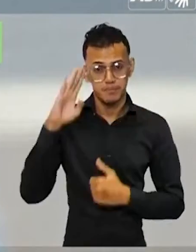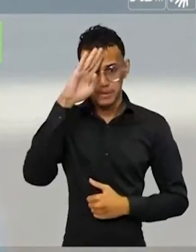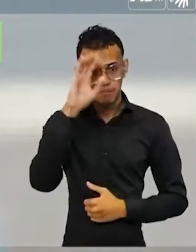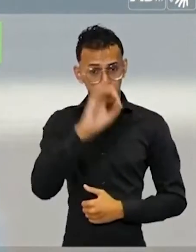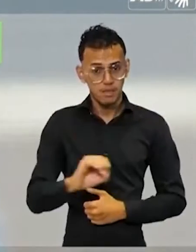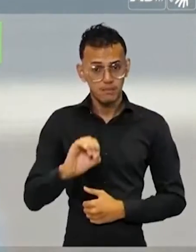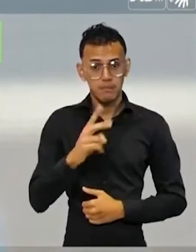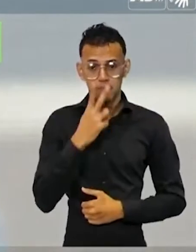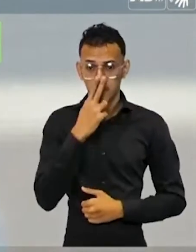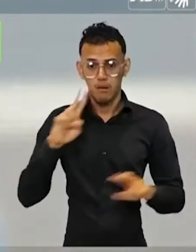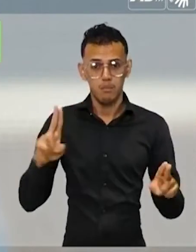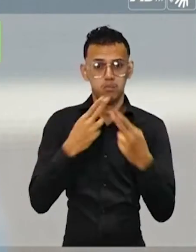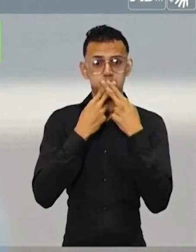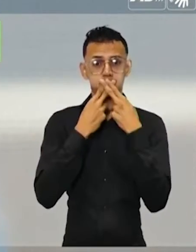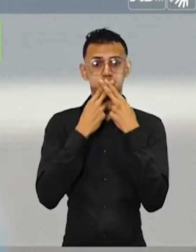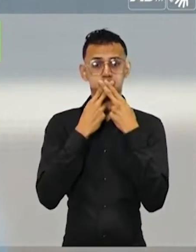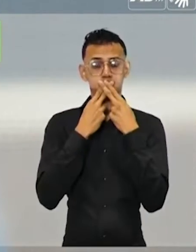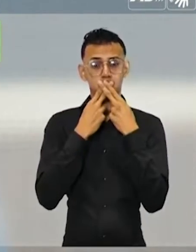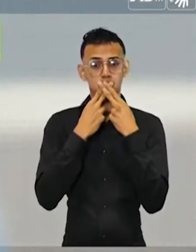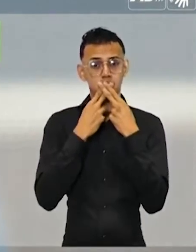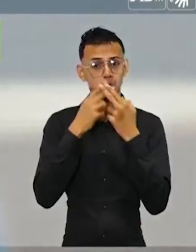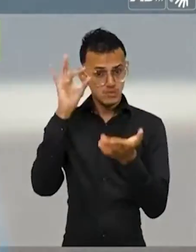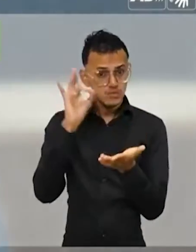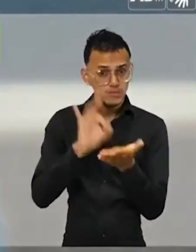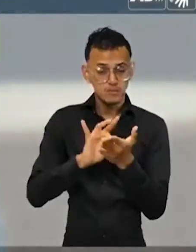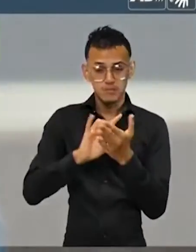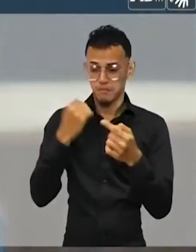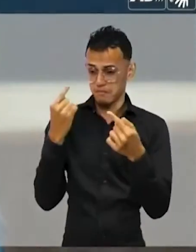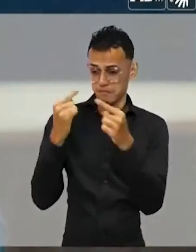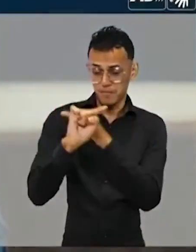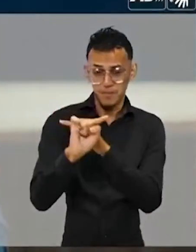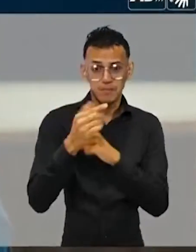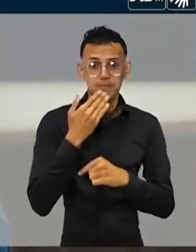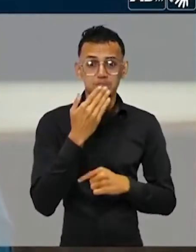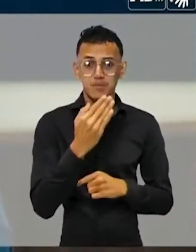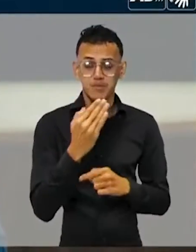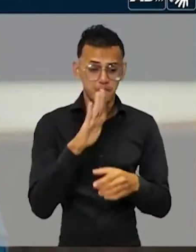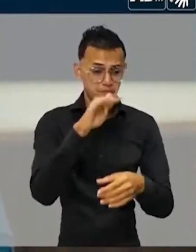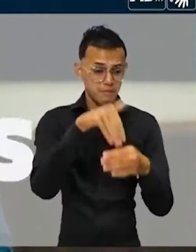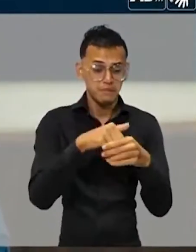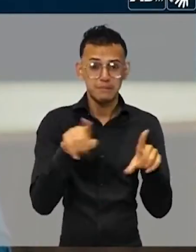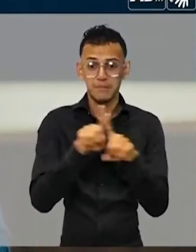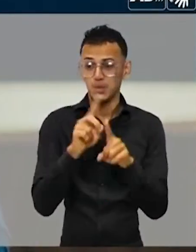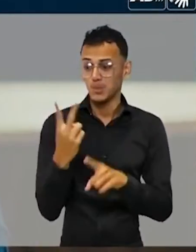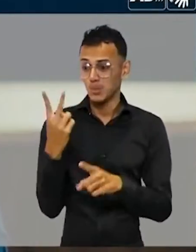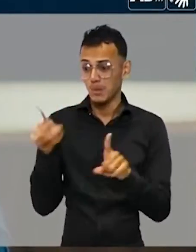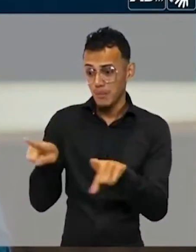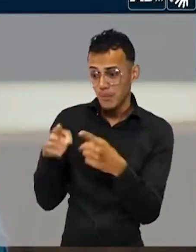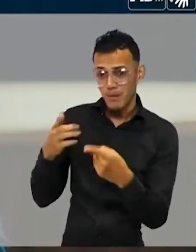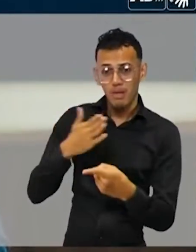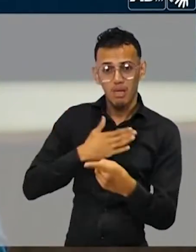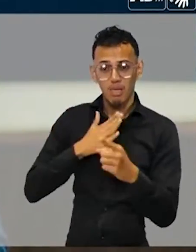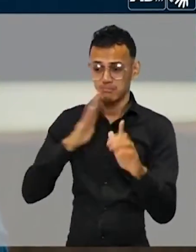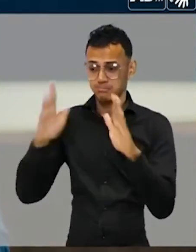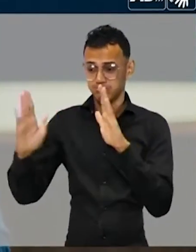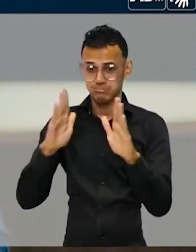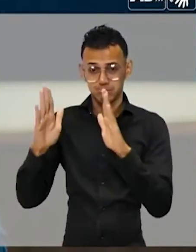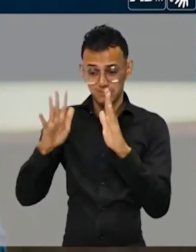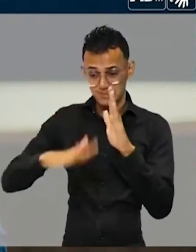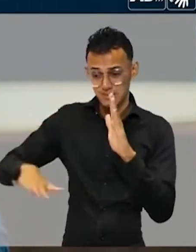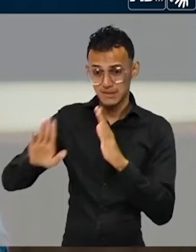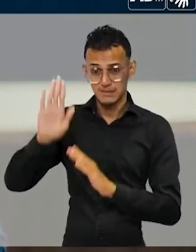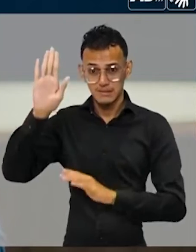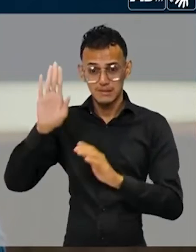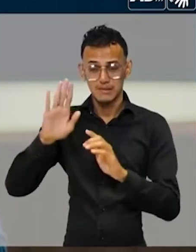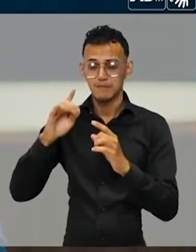Fui proibido legalmente de pedir votos e duas músicas da minha campanha foram censuradas por